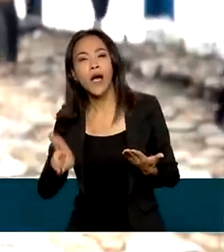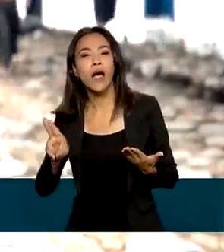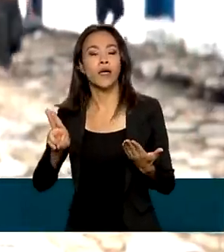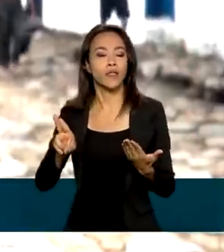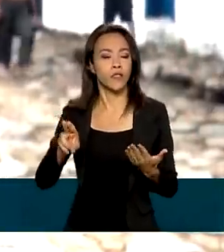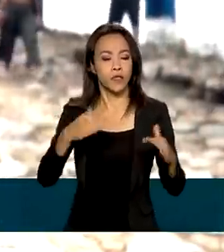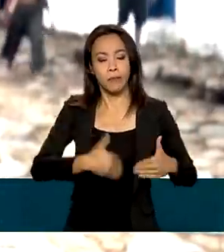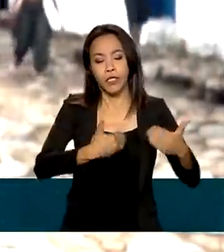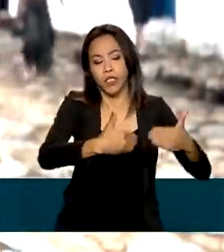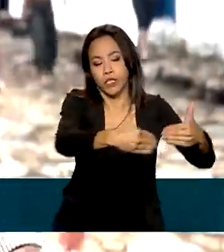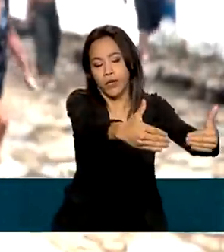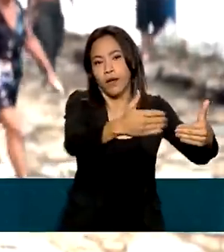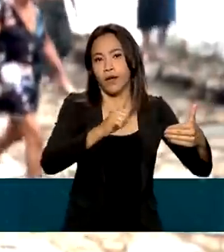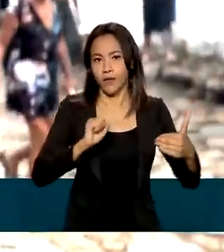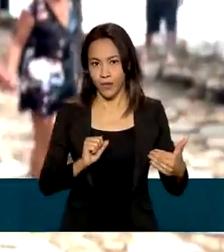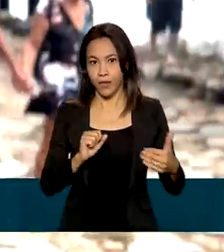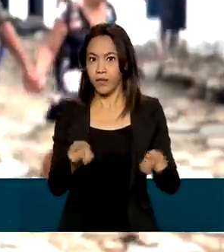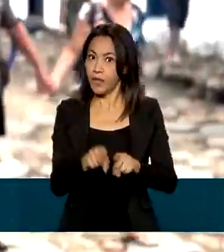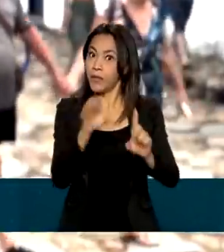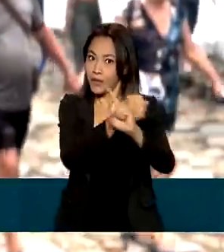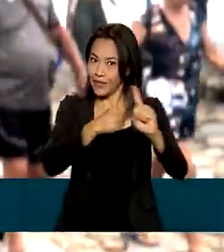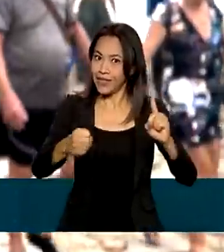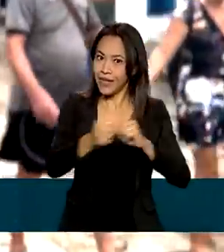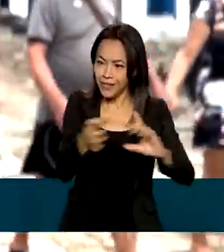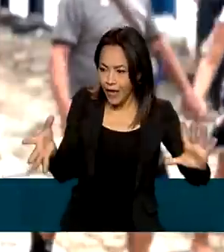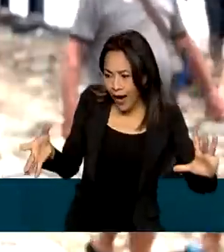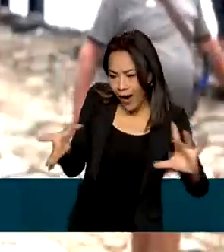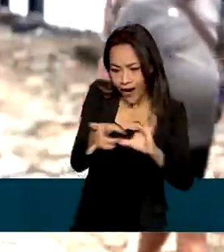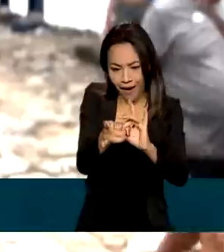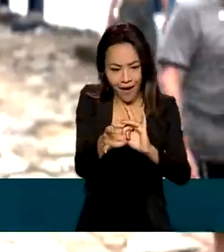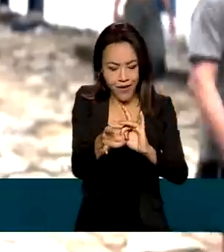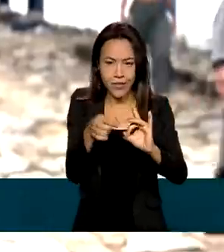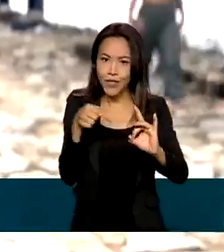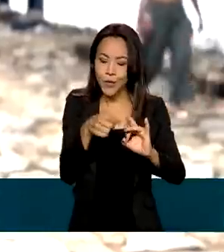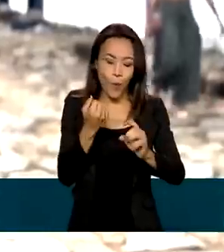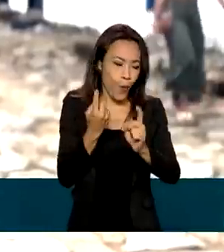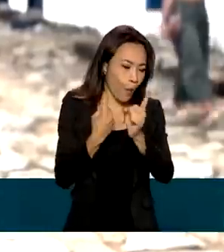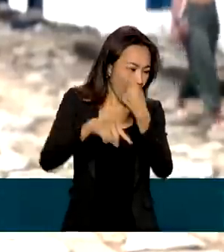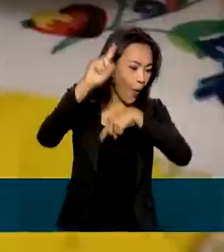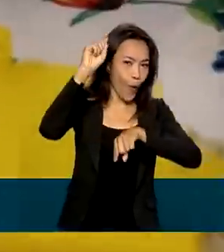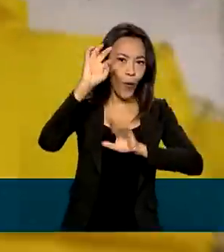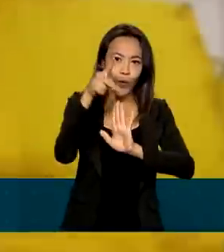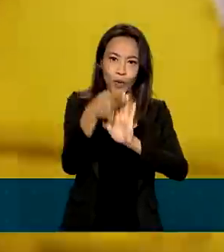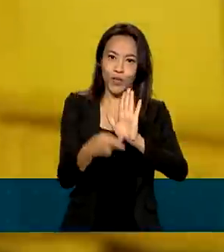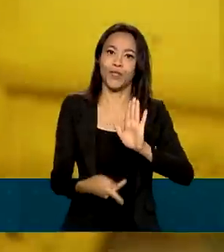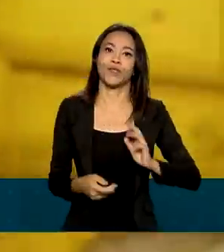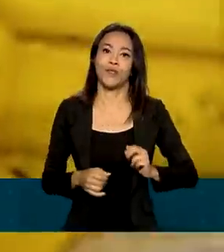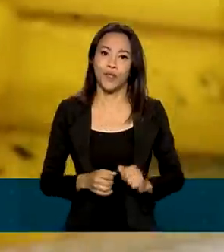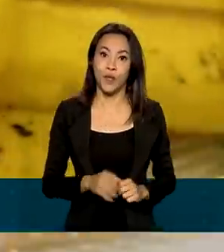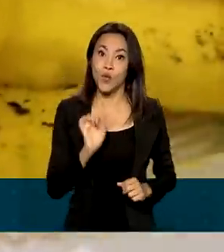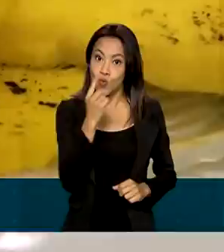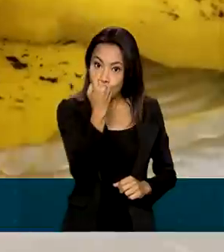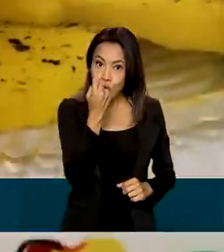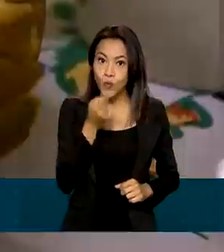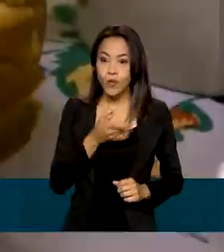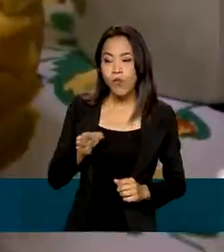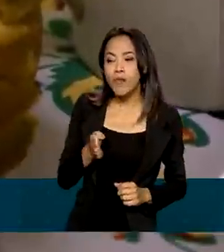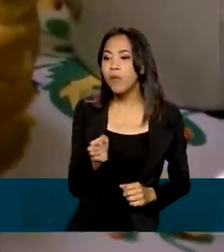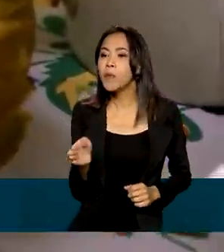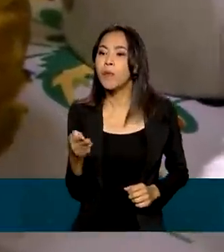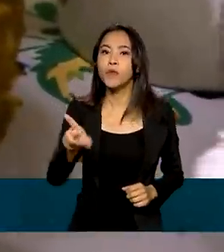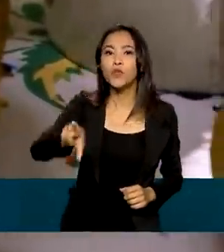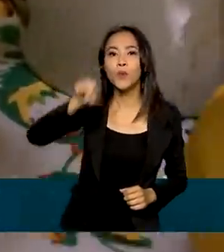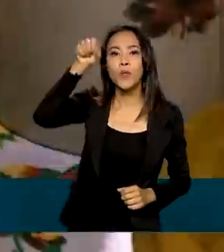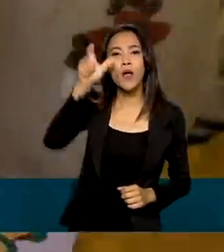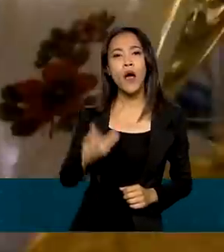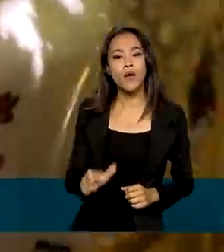os ministérios e a própria sociedade foi um grande ganho do projeto. Um dos roteiros escolhidos para o projeto